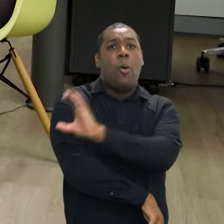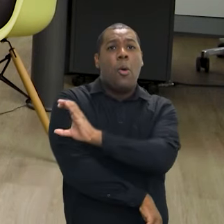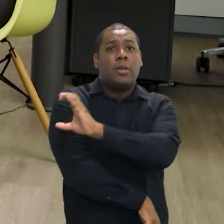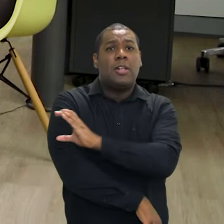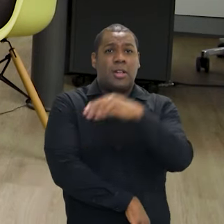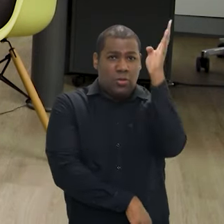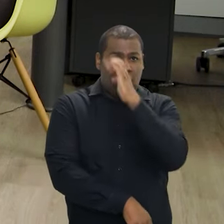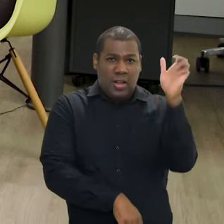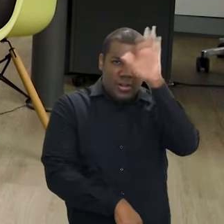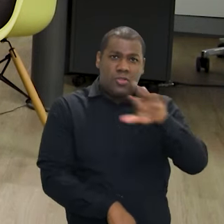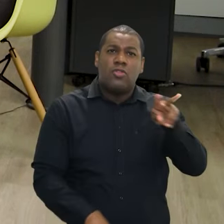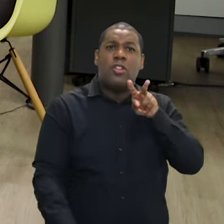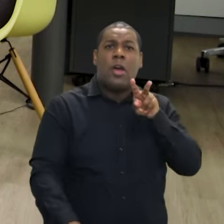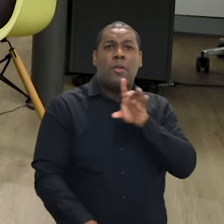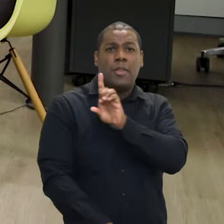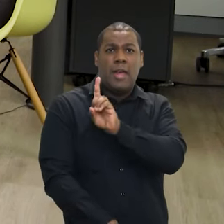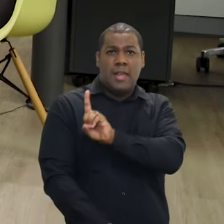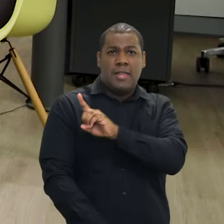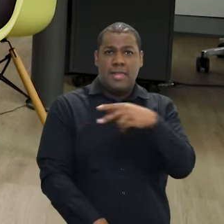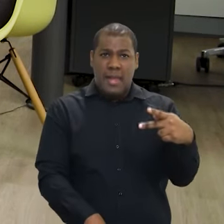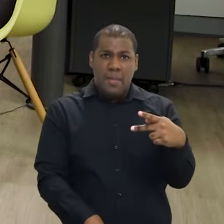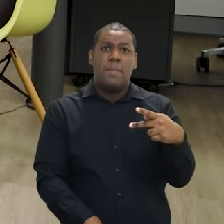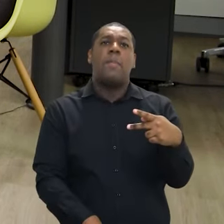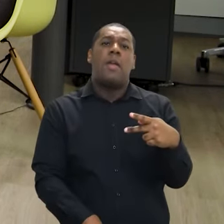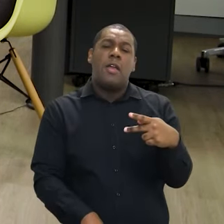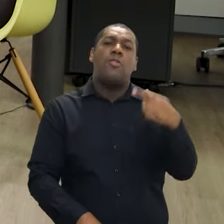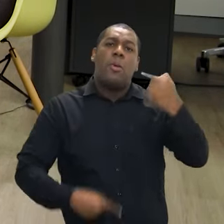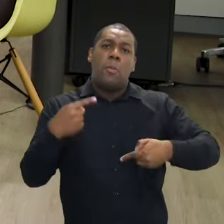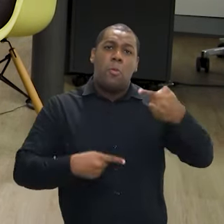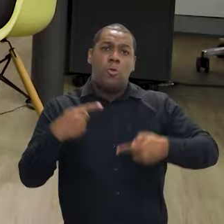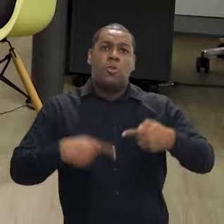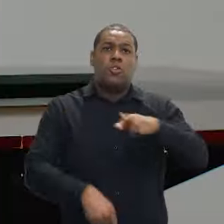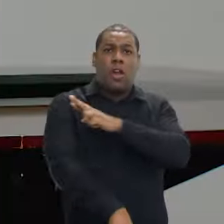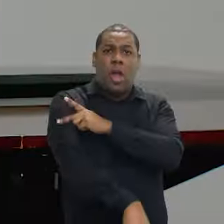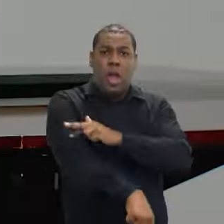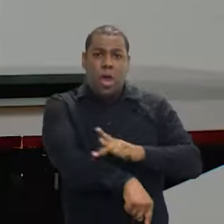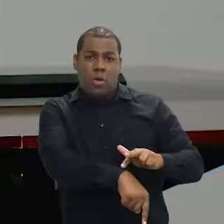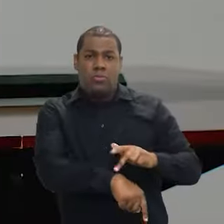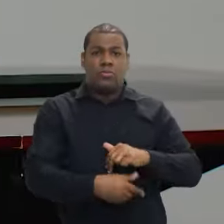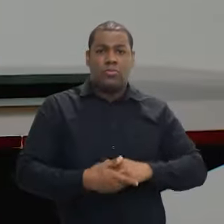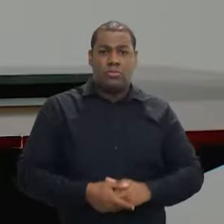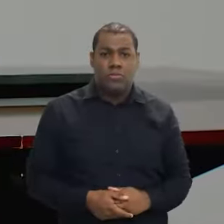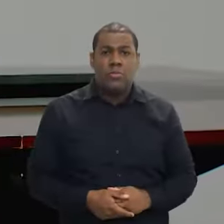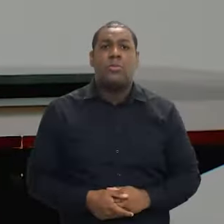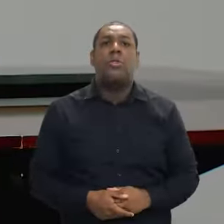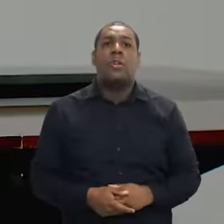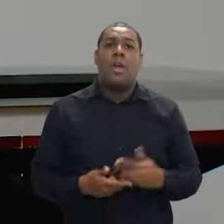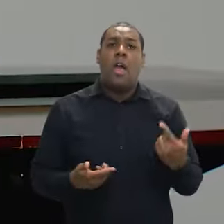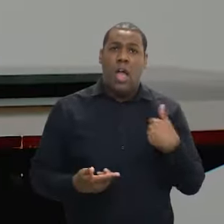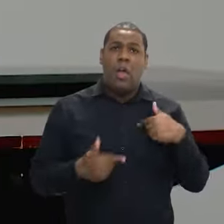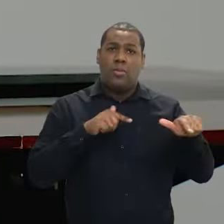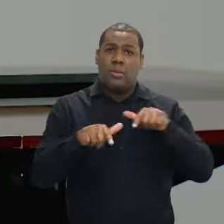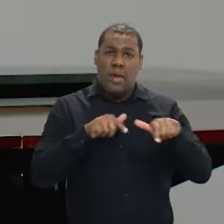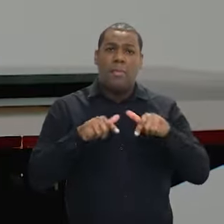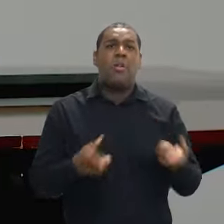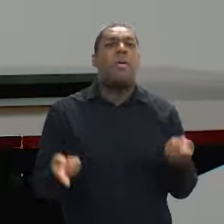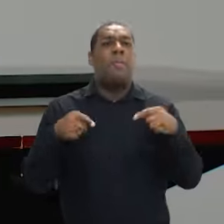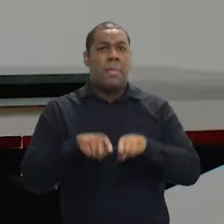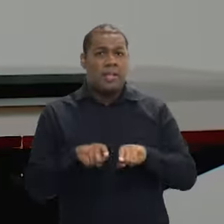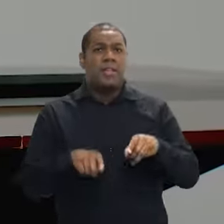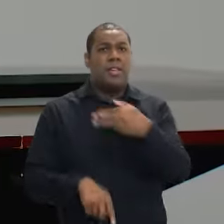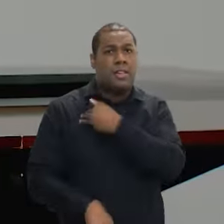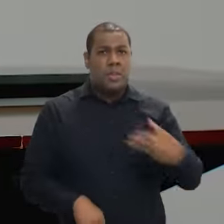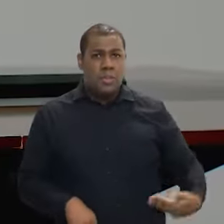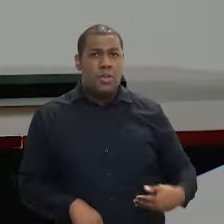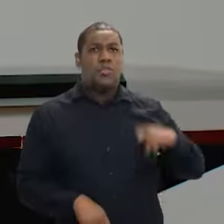nacional do grupo de trabalho da Defensoria Pública para políticas etnorraciais. Atuei ao lado do ministro Silvio em